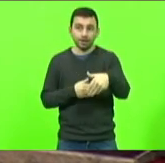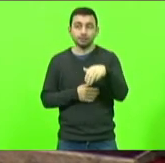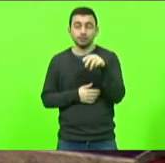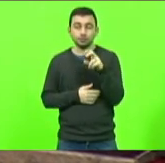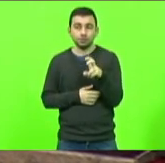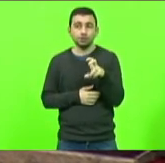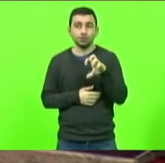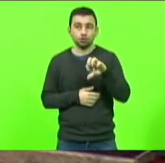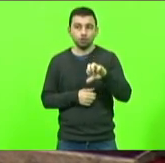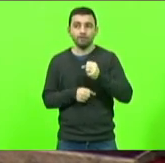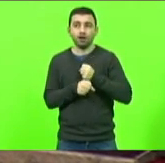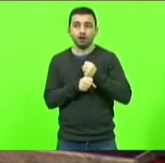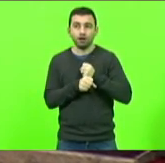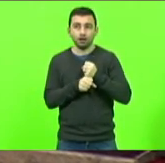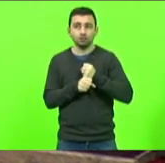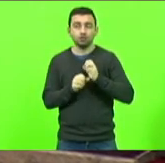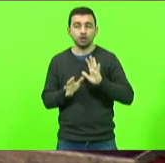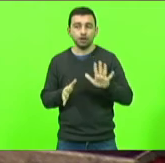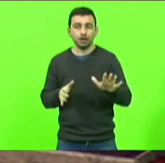da psicologia no Brasil